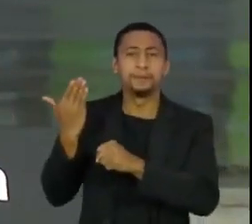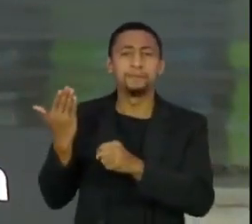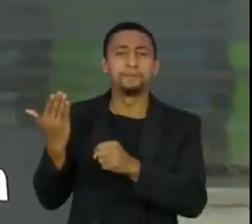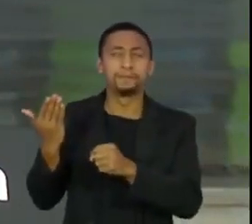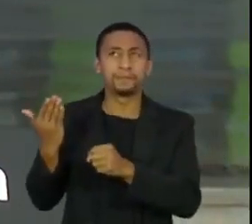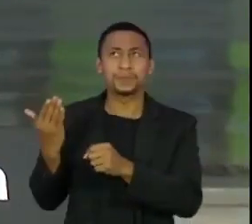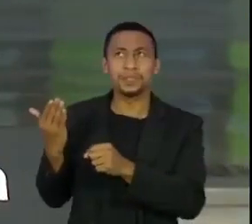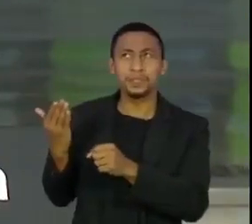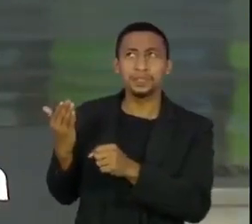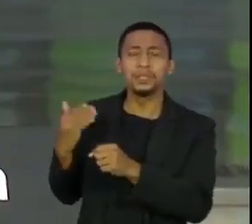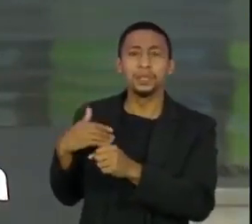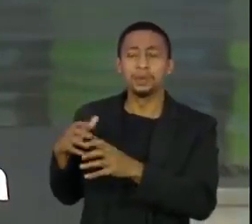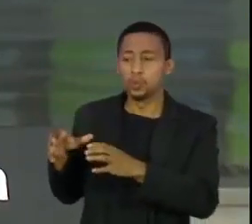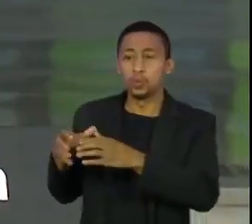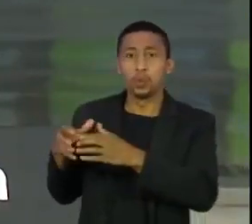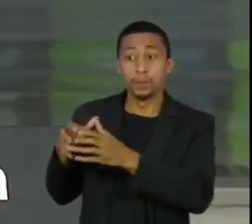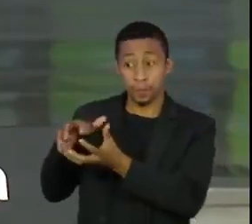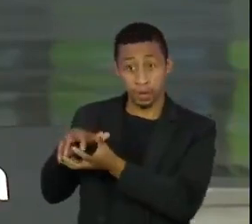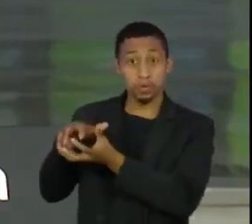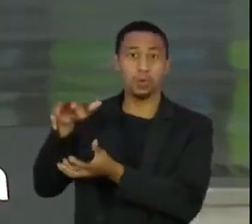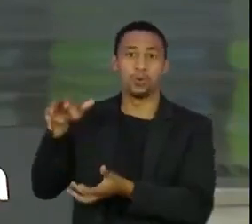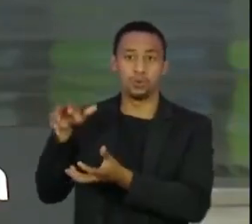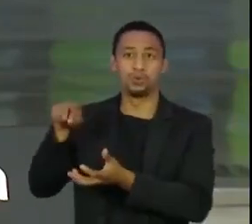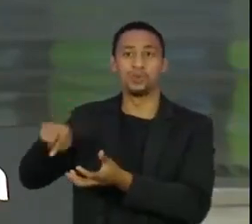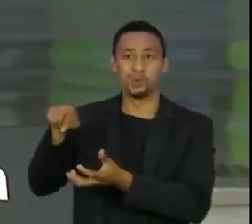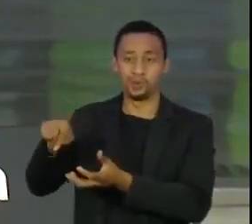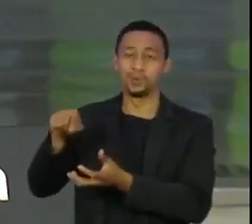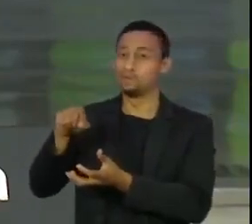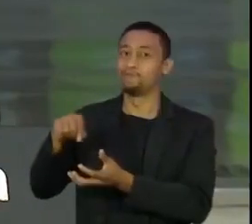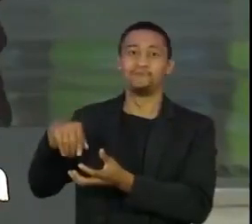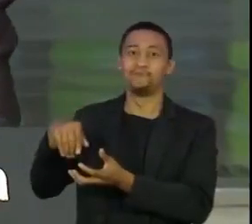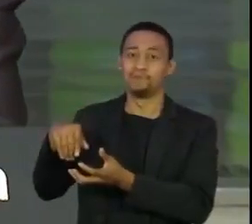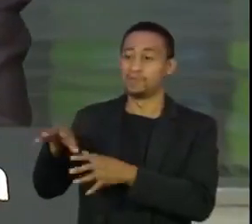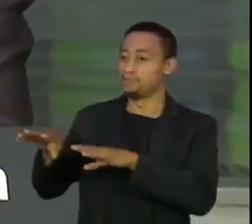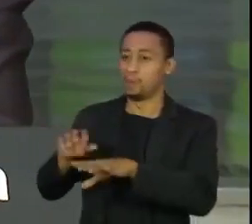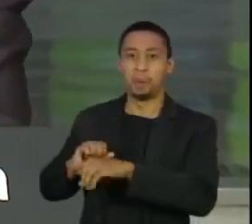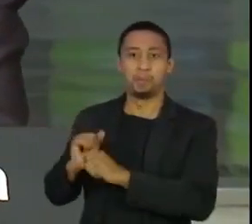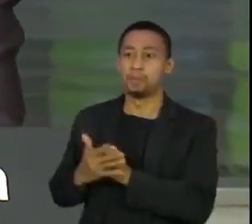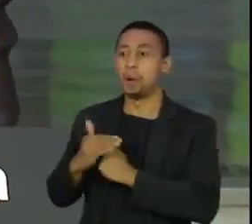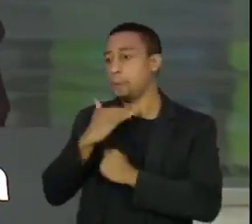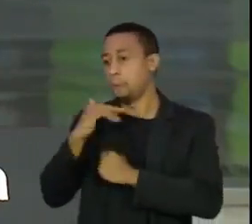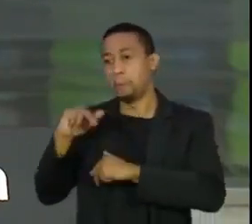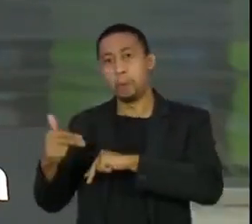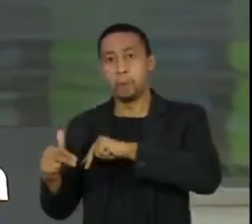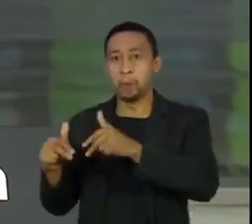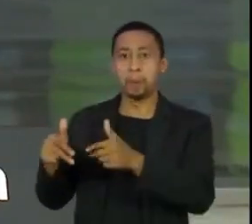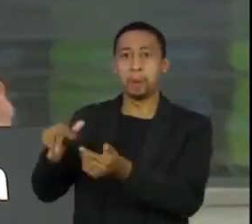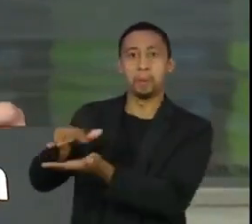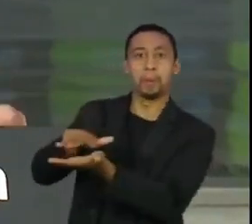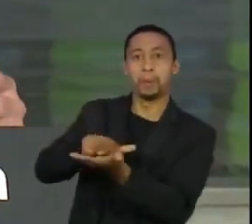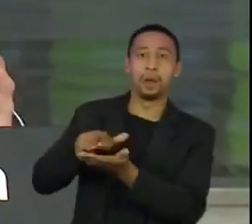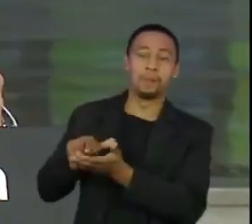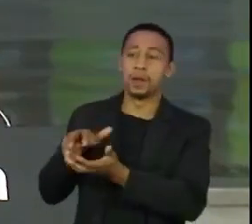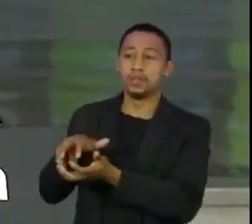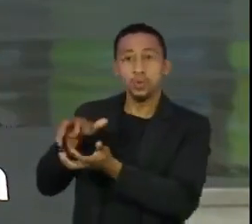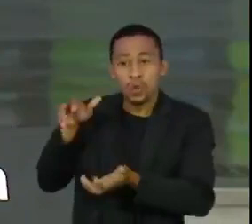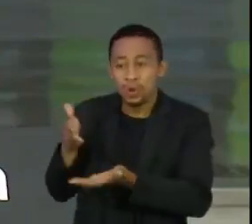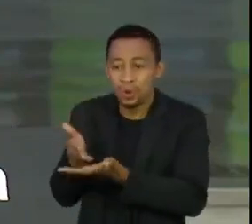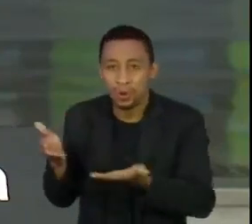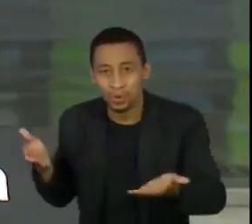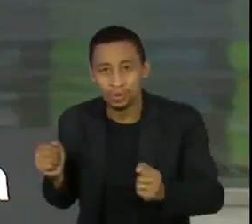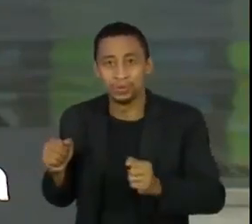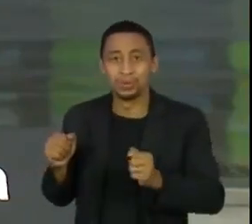idosos fazendo parte desse numerário de pacientes internados. Idosos,